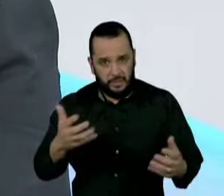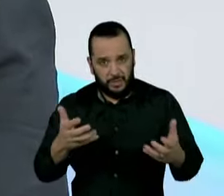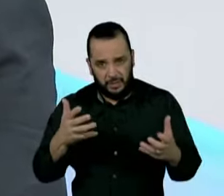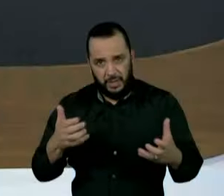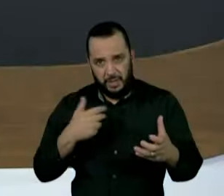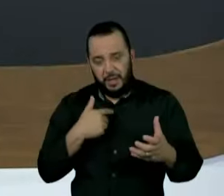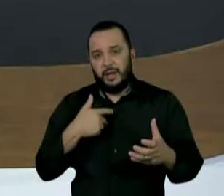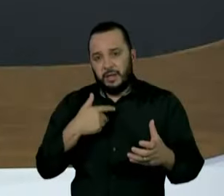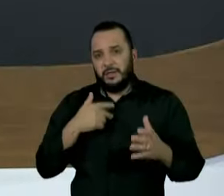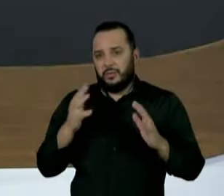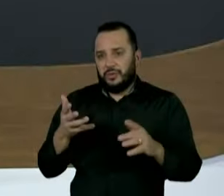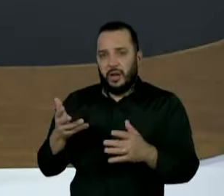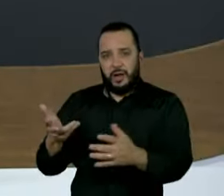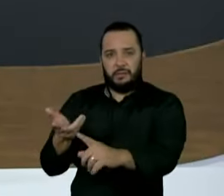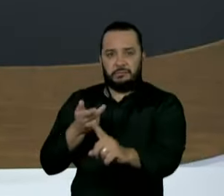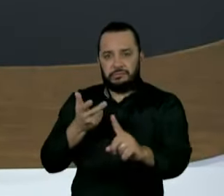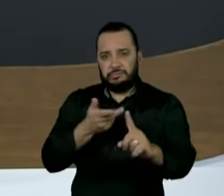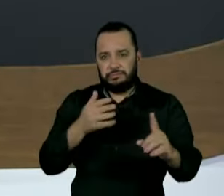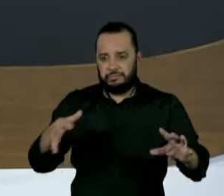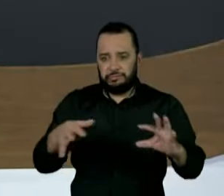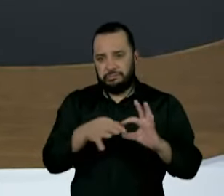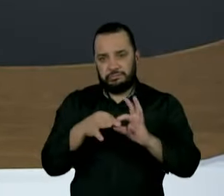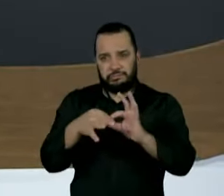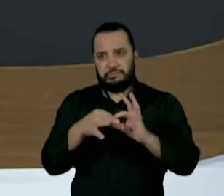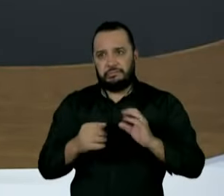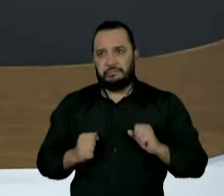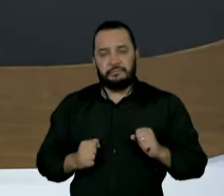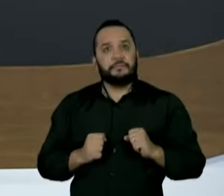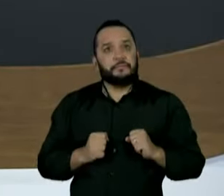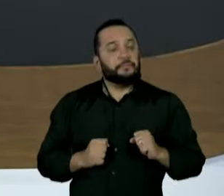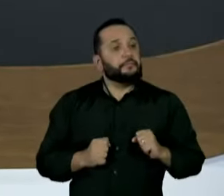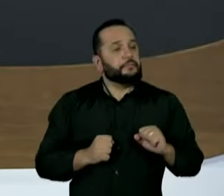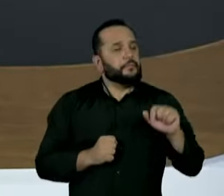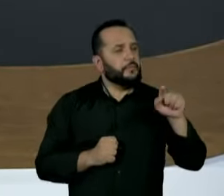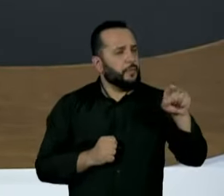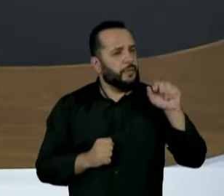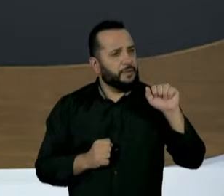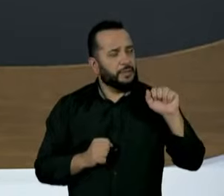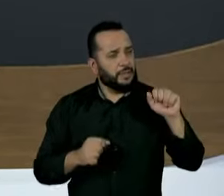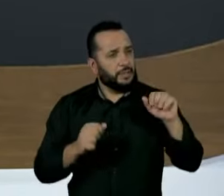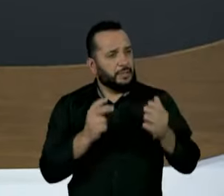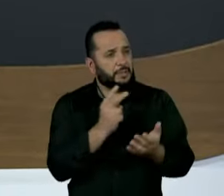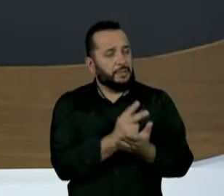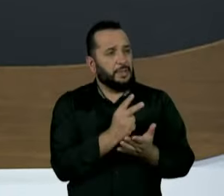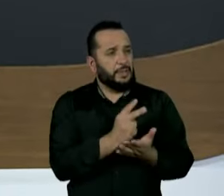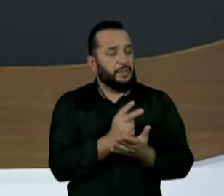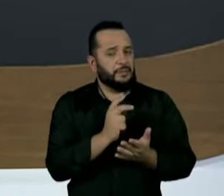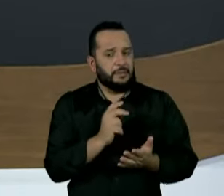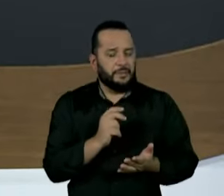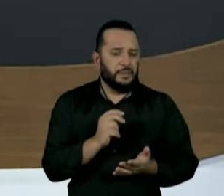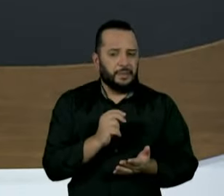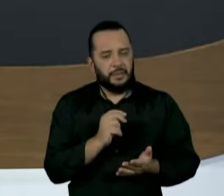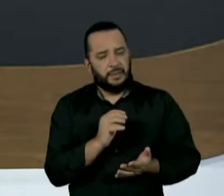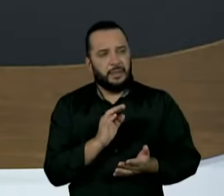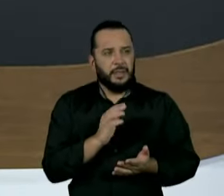ampliar. Governador, antes de eu passar para o Leonardo, ainda a esse respeito, o senhor tem feito uma ponderação menos,